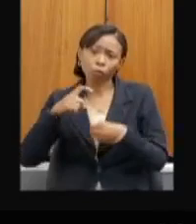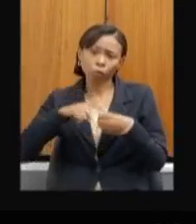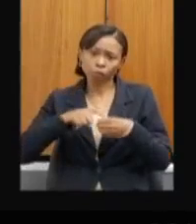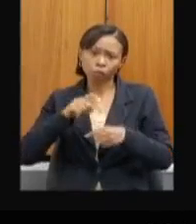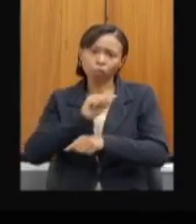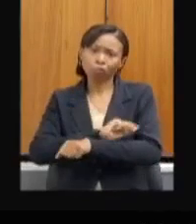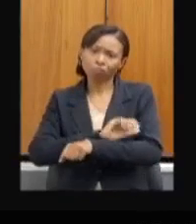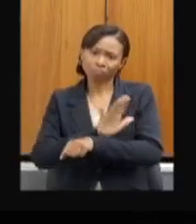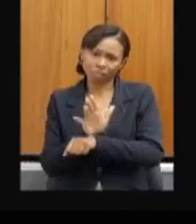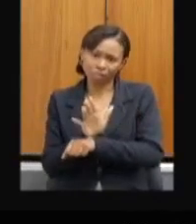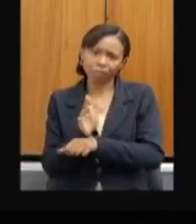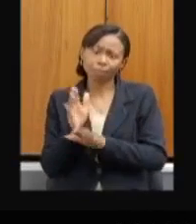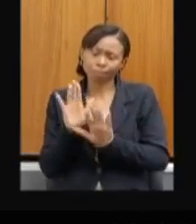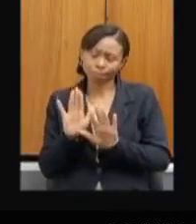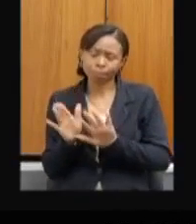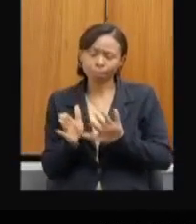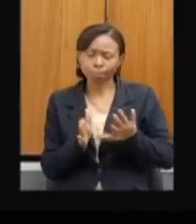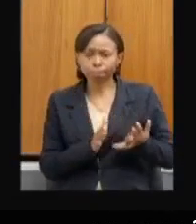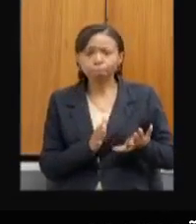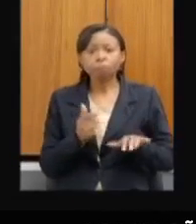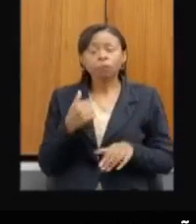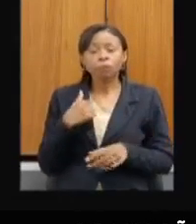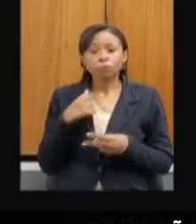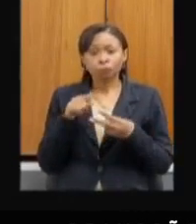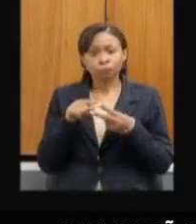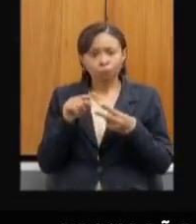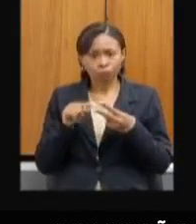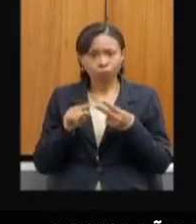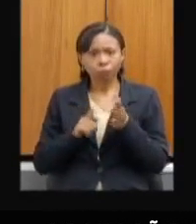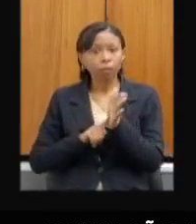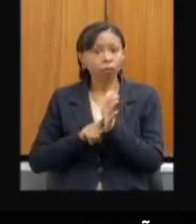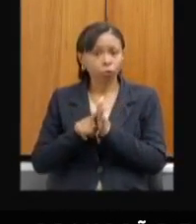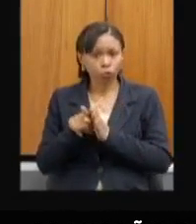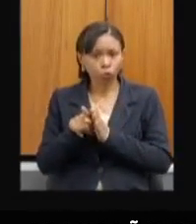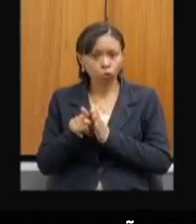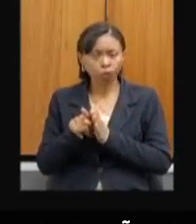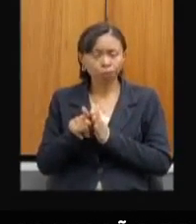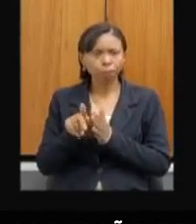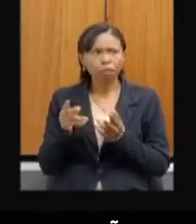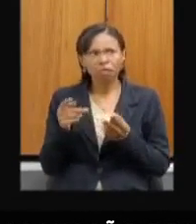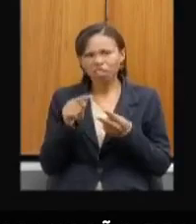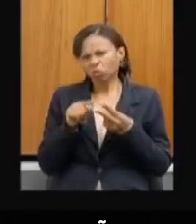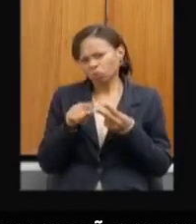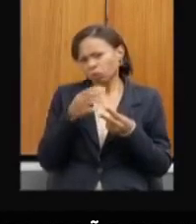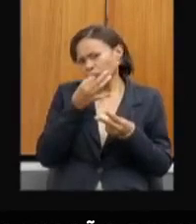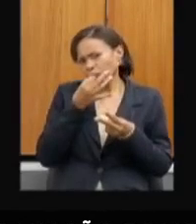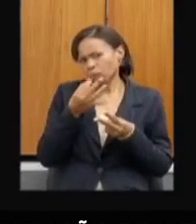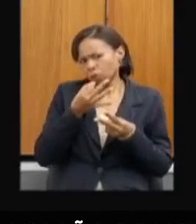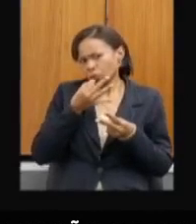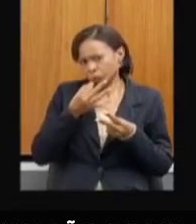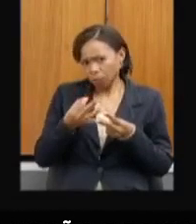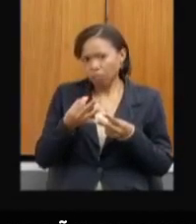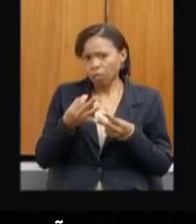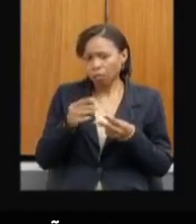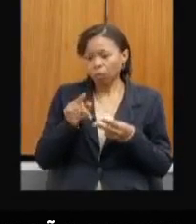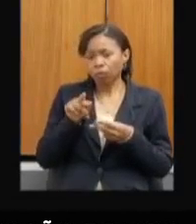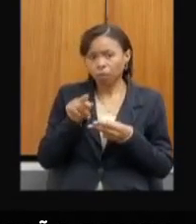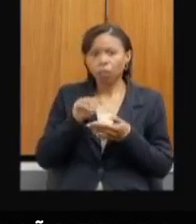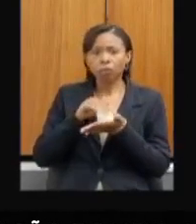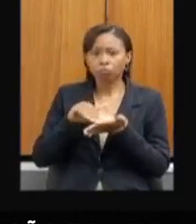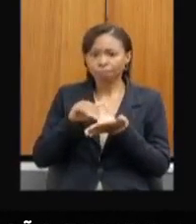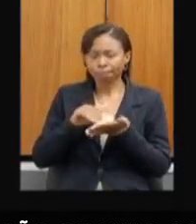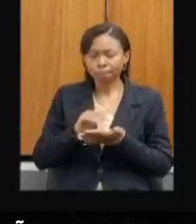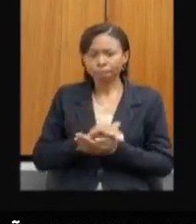reunião, mas eu tenho dois questionamentos ou pelo menos dois comentários a fazer com a nossa secretária.